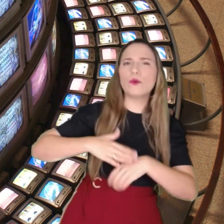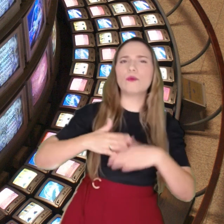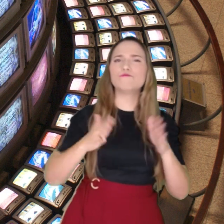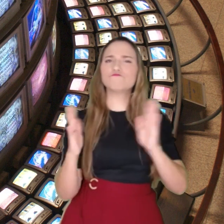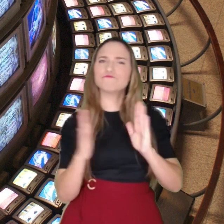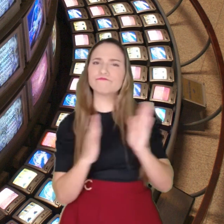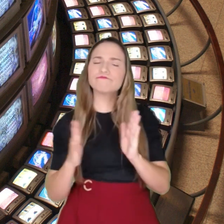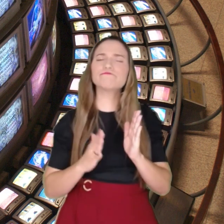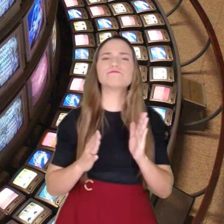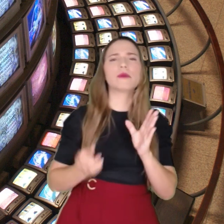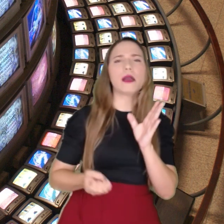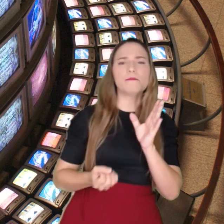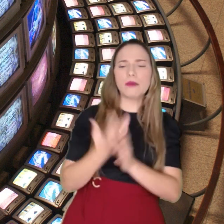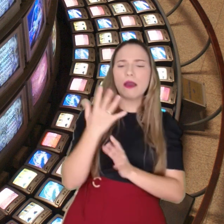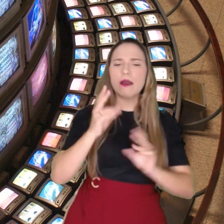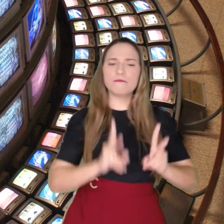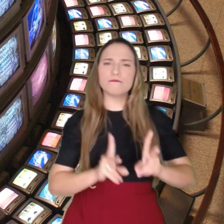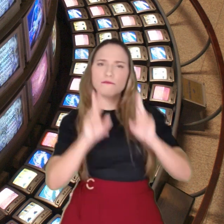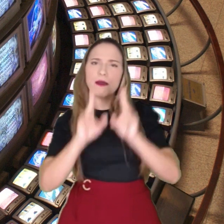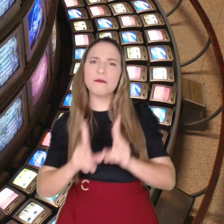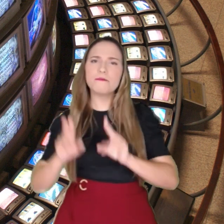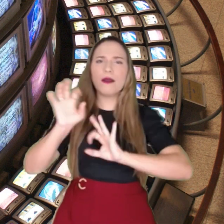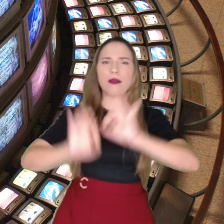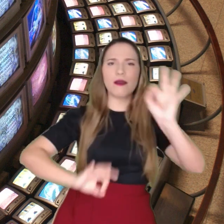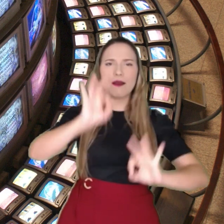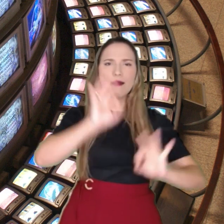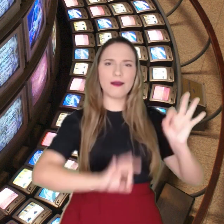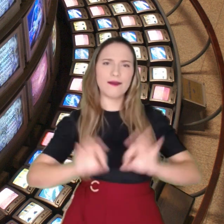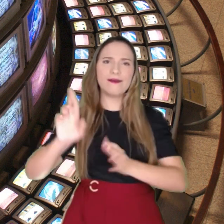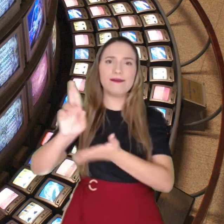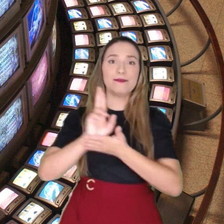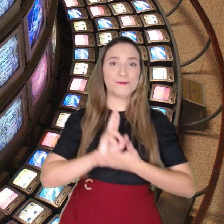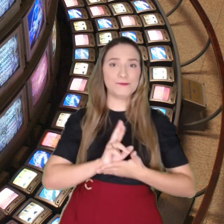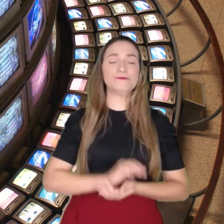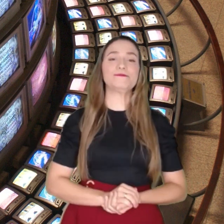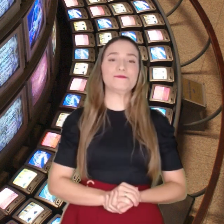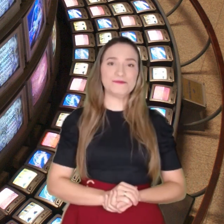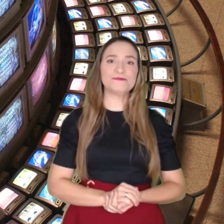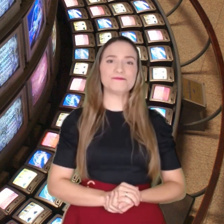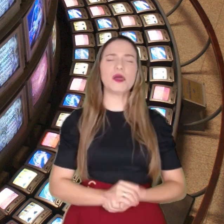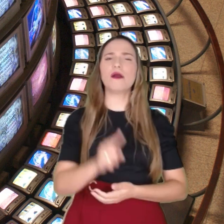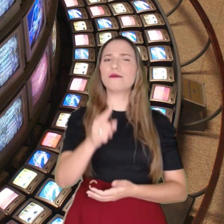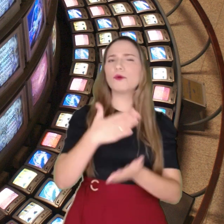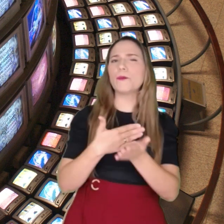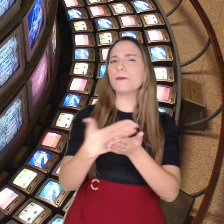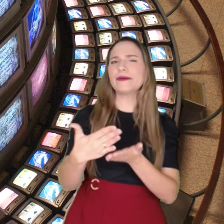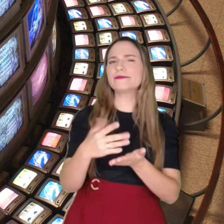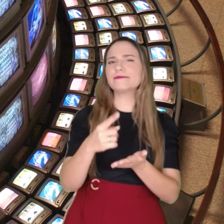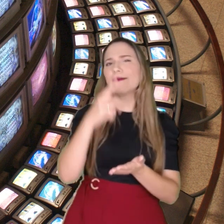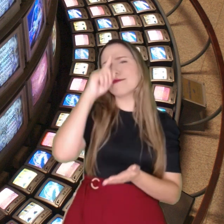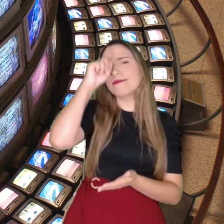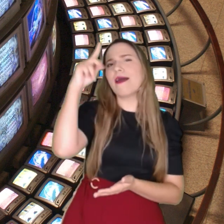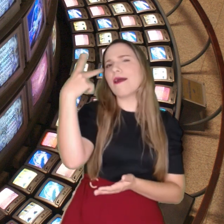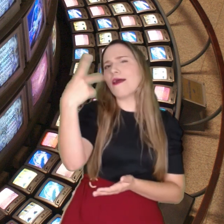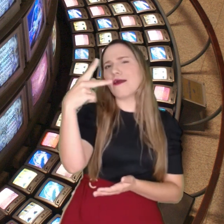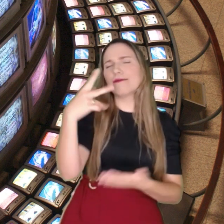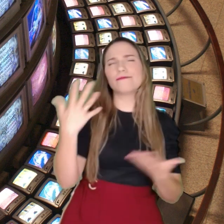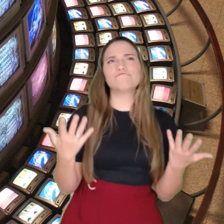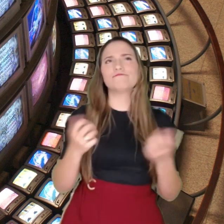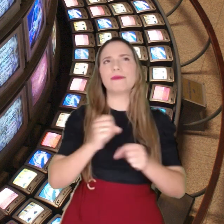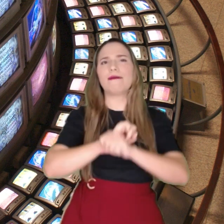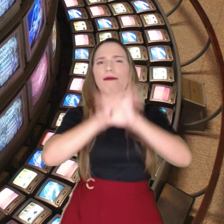composição e recursos. Comece aí com uma ideia clara